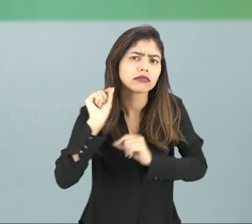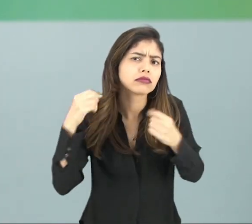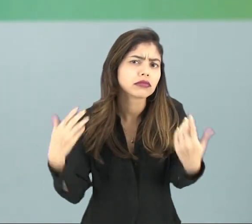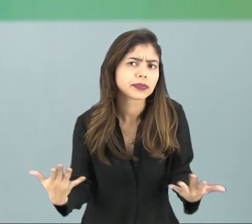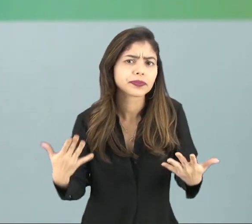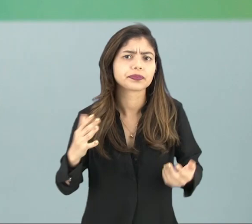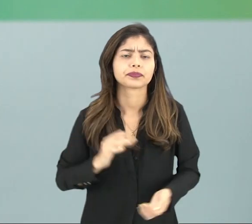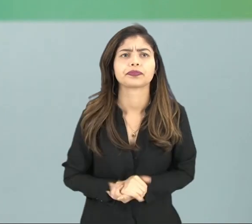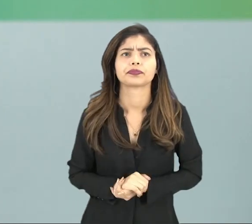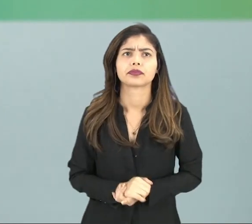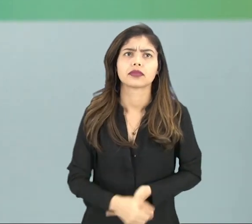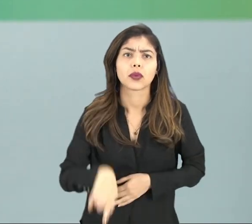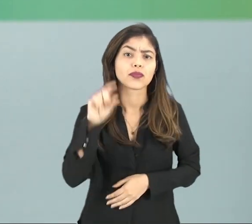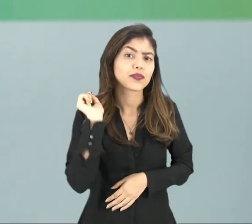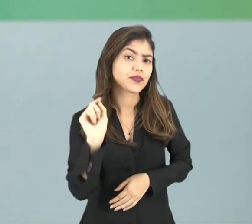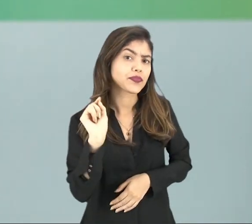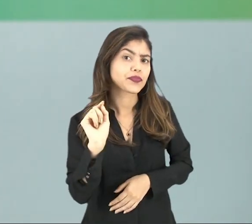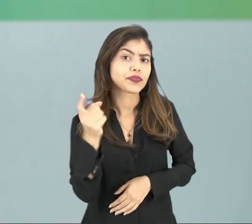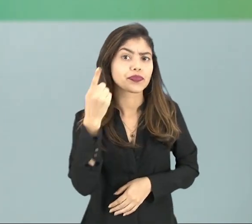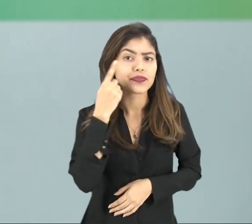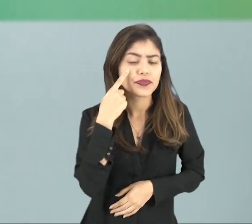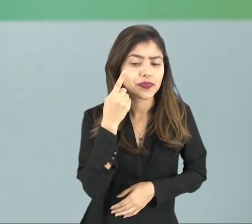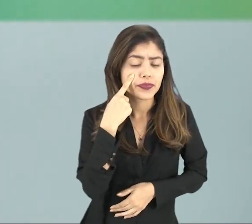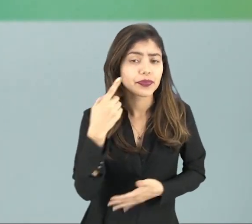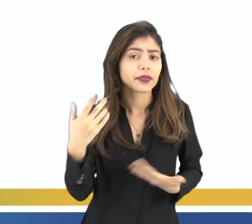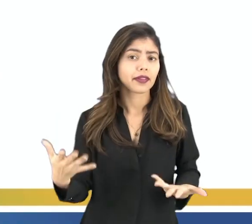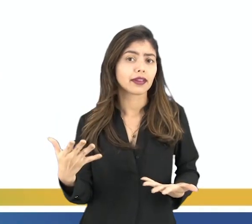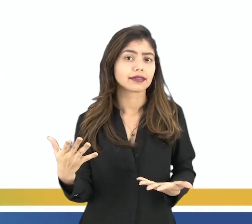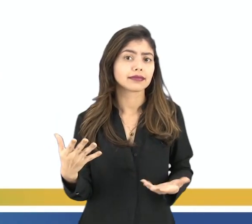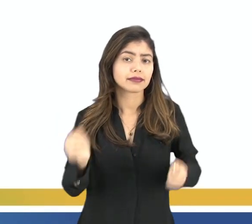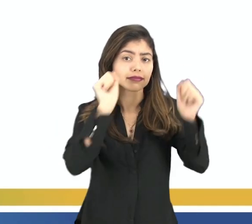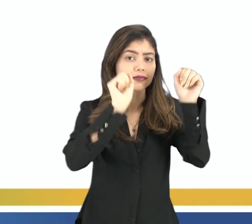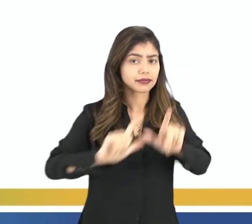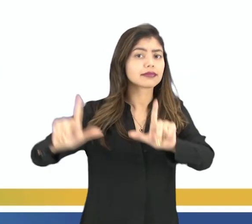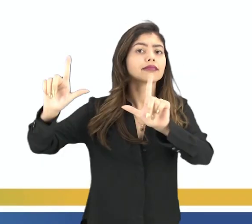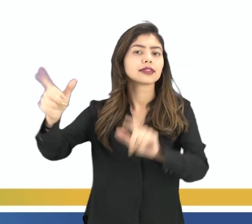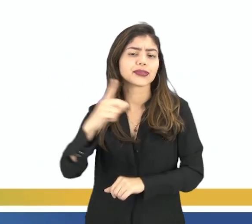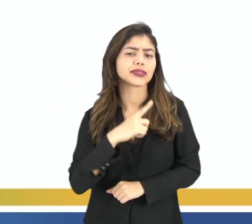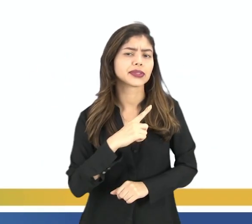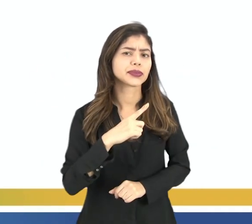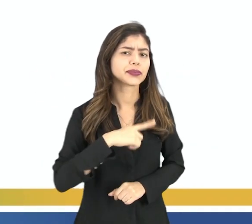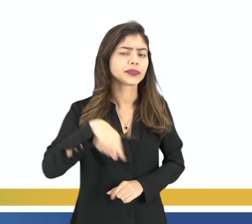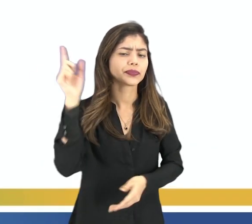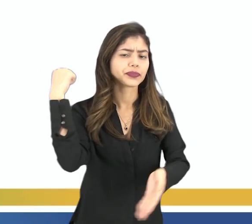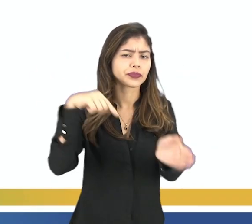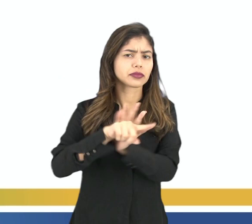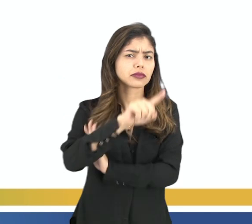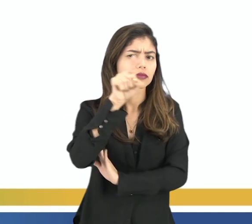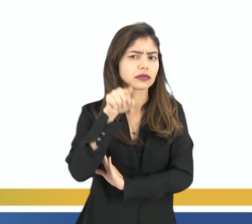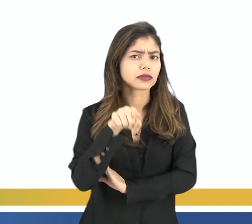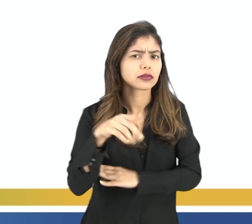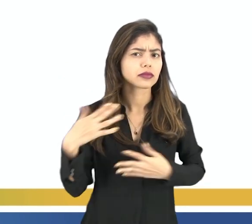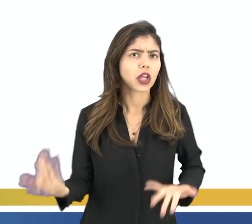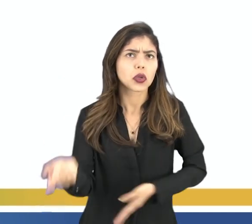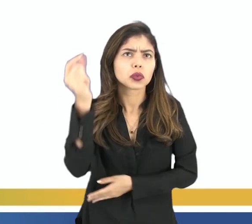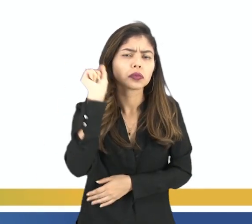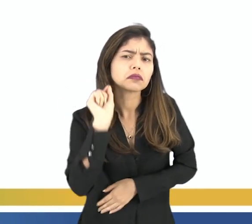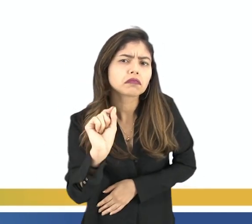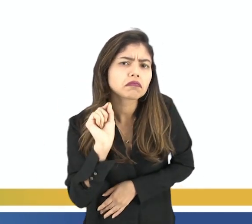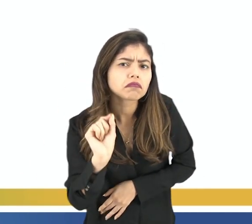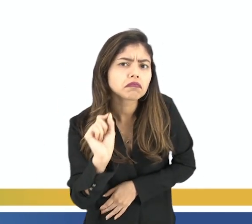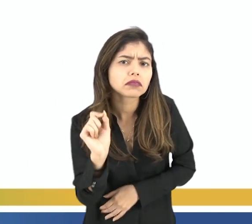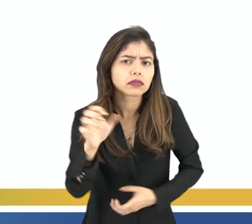básica. Quero que vocês visualizem em tela, eu tenho um questionamento. O que é